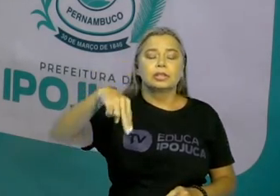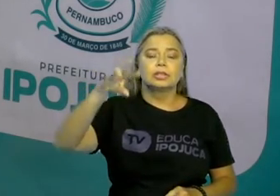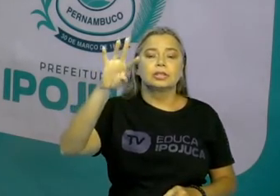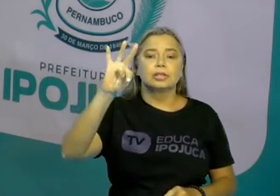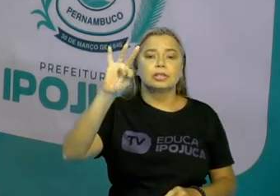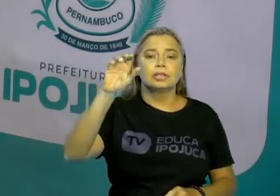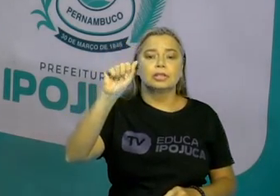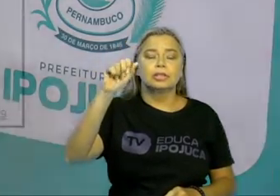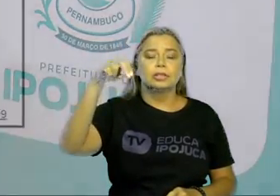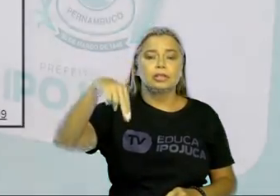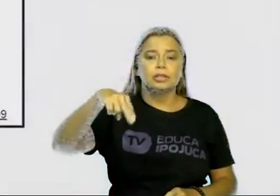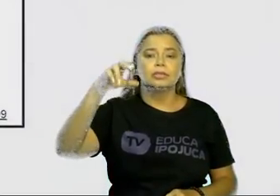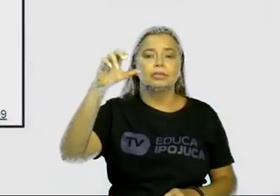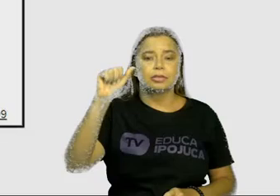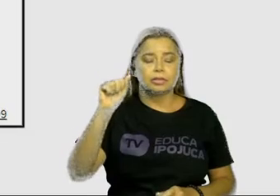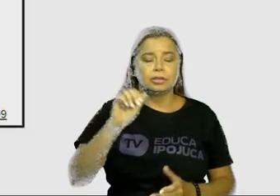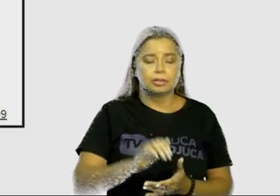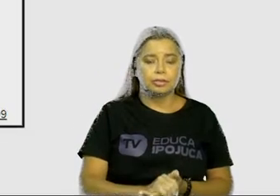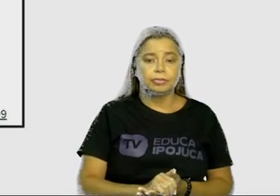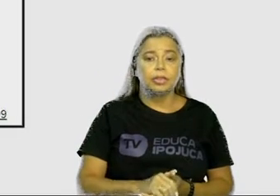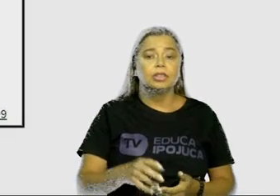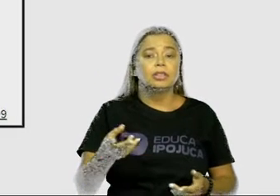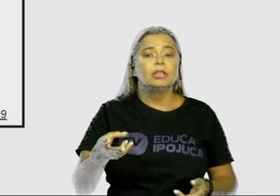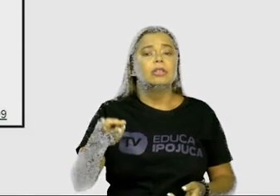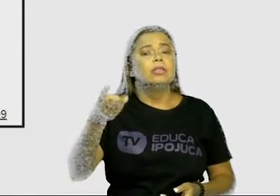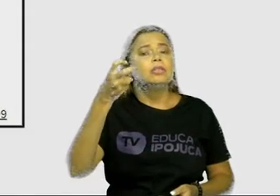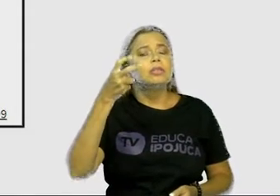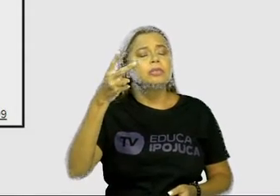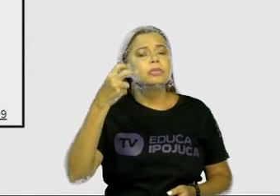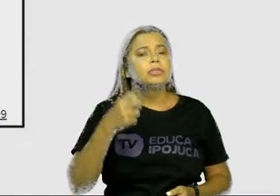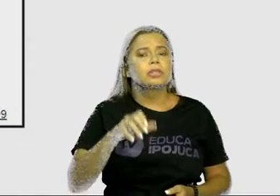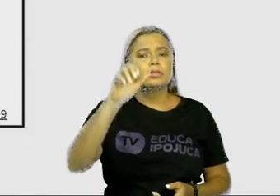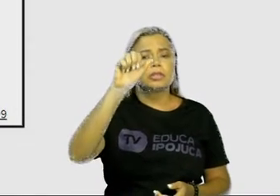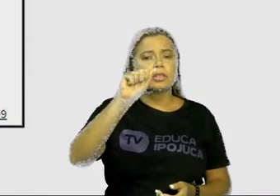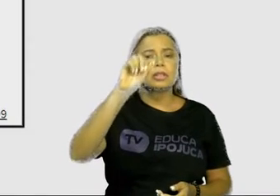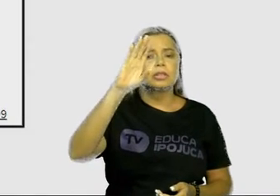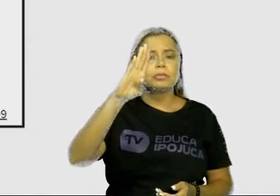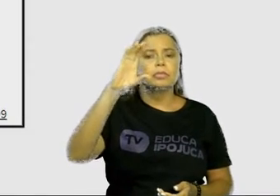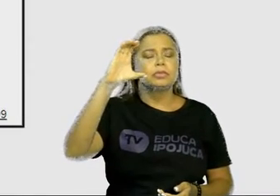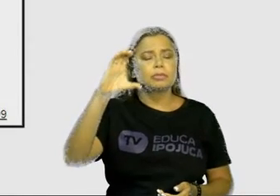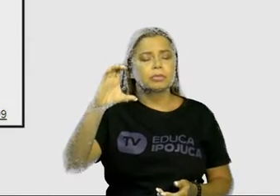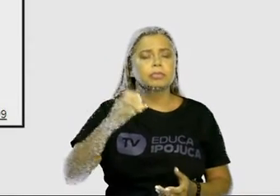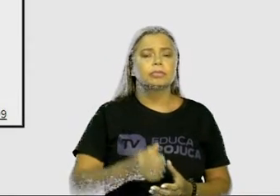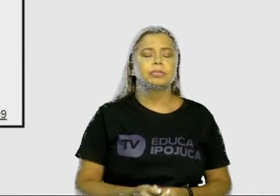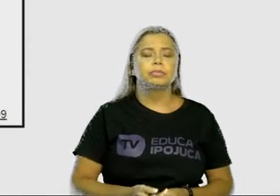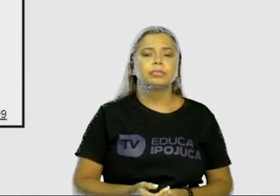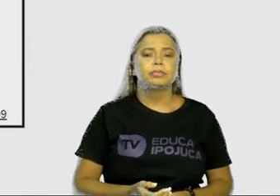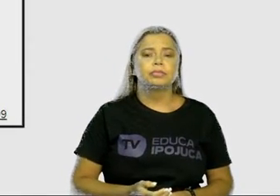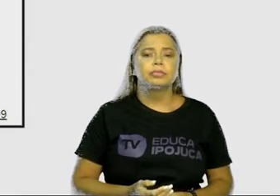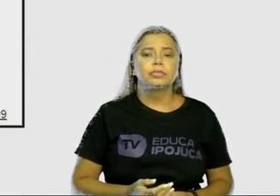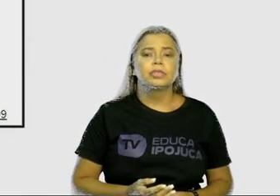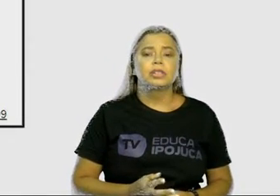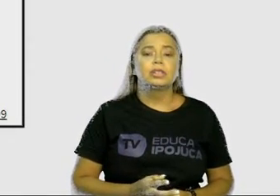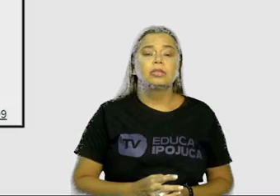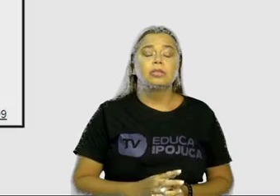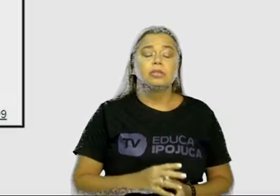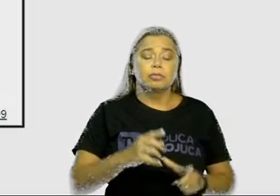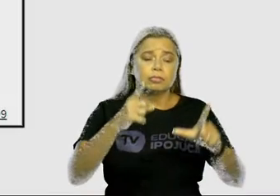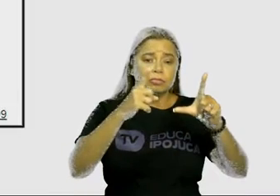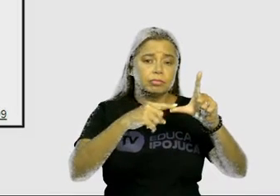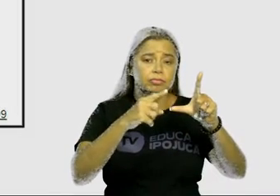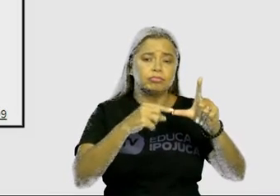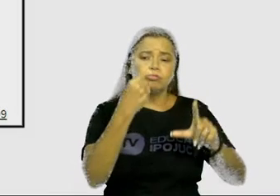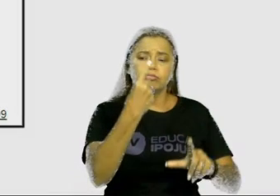Portanto, observando o alfabeto abaixo, podemos dizer que cada letra tem seu som.